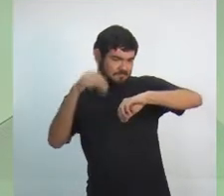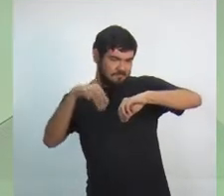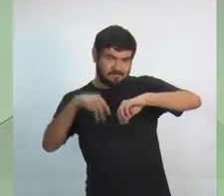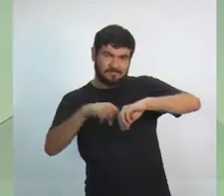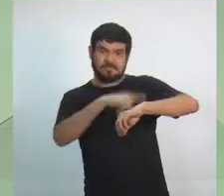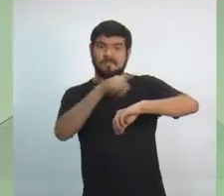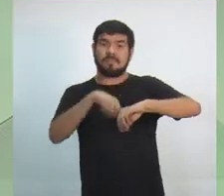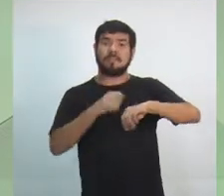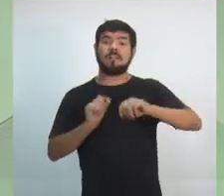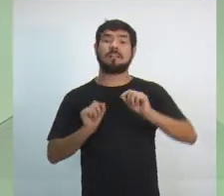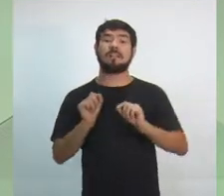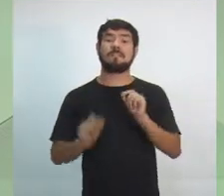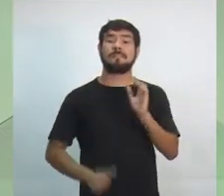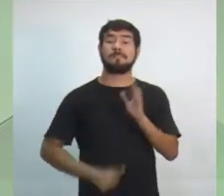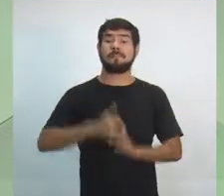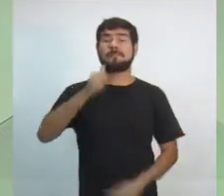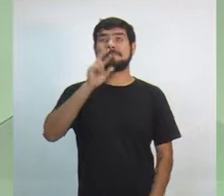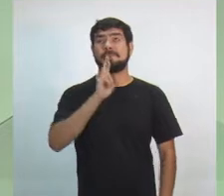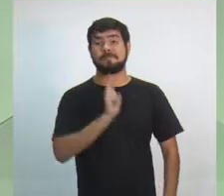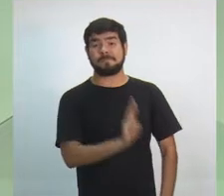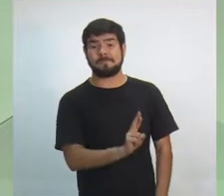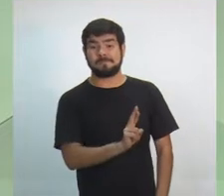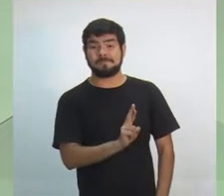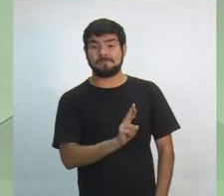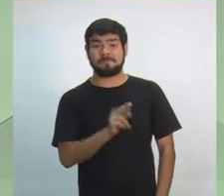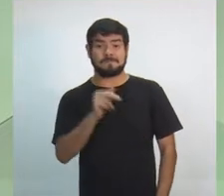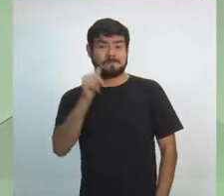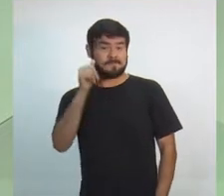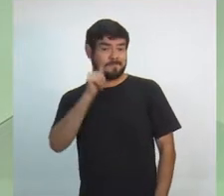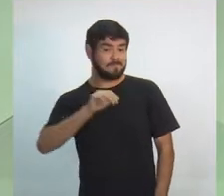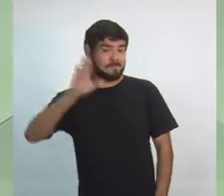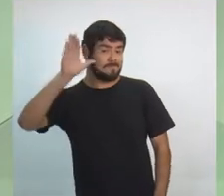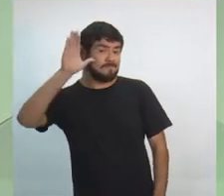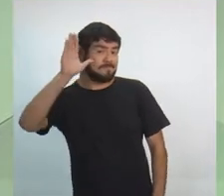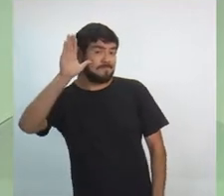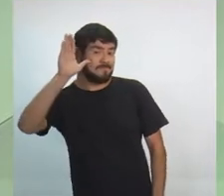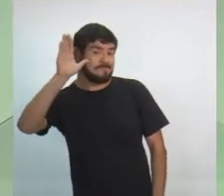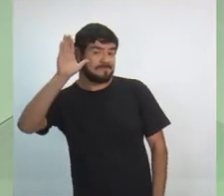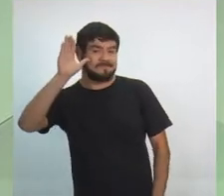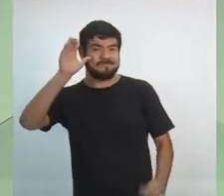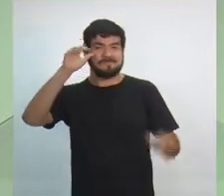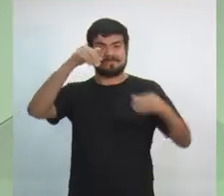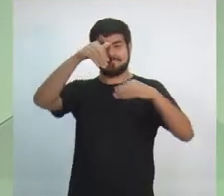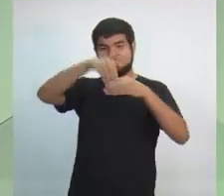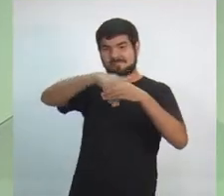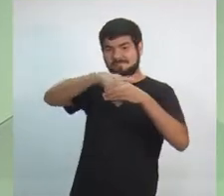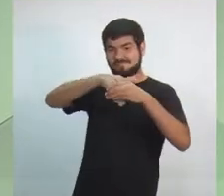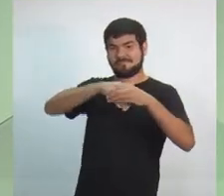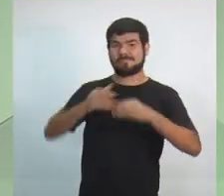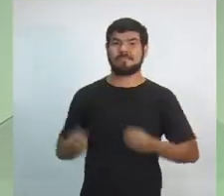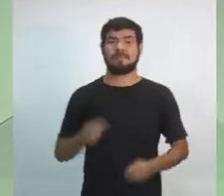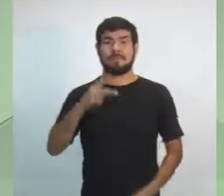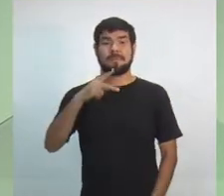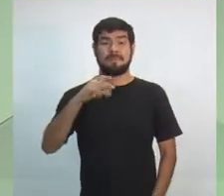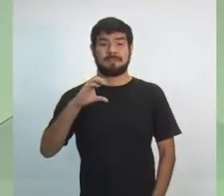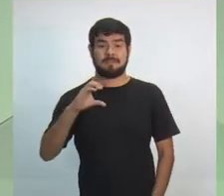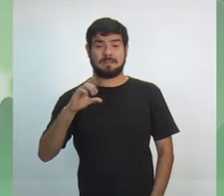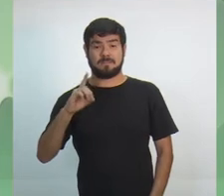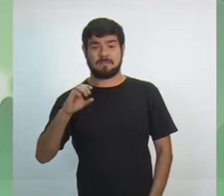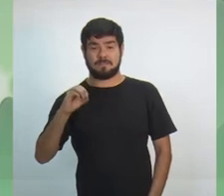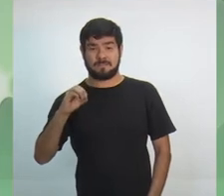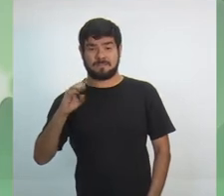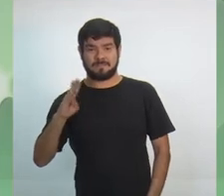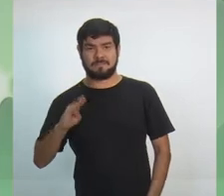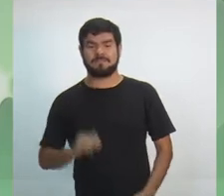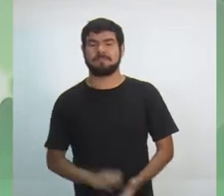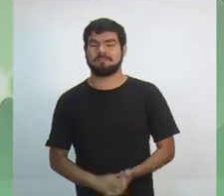quem primeiro responde a essa pergunta é a candidata Lúcia Antony, do PCdoB, cronômetro na tela. Candidata.